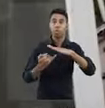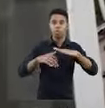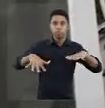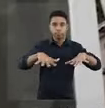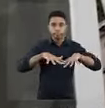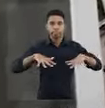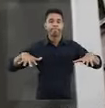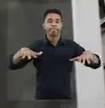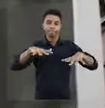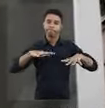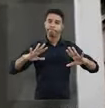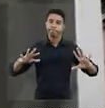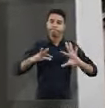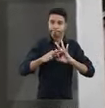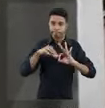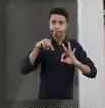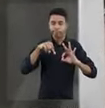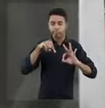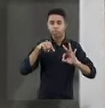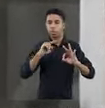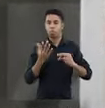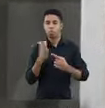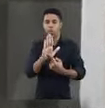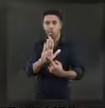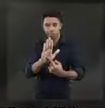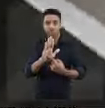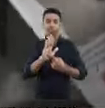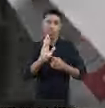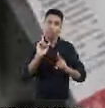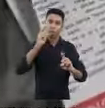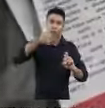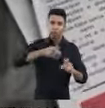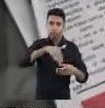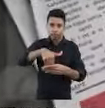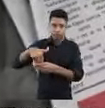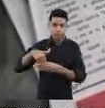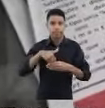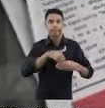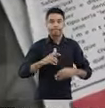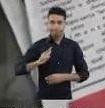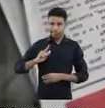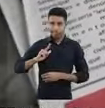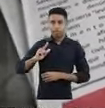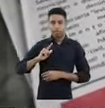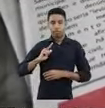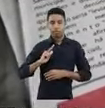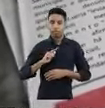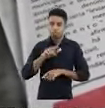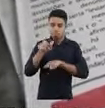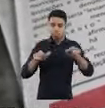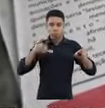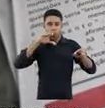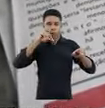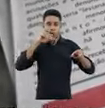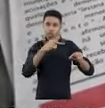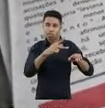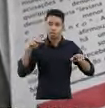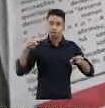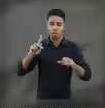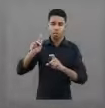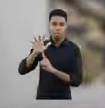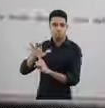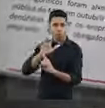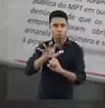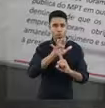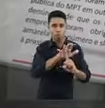instituições estiverem envolvidas em casos notórios de assédio eleitoral, utilizando práticas de coação a funcionários